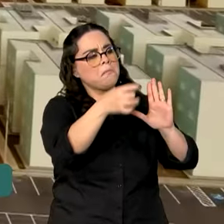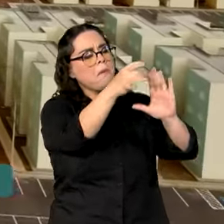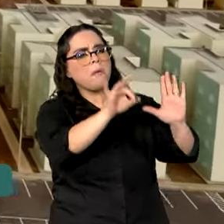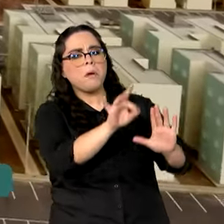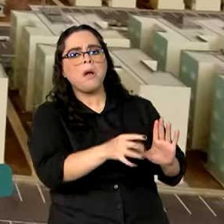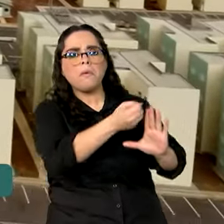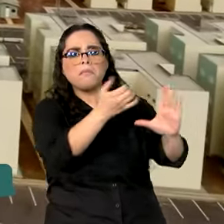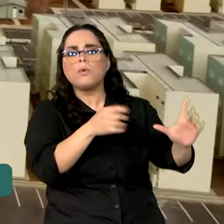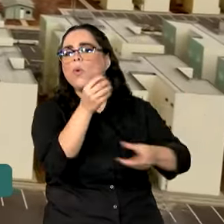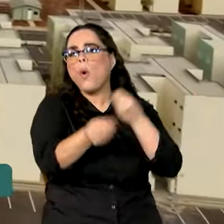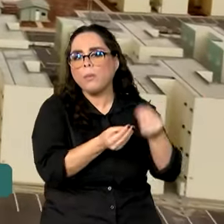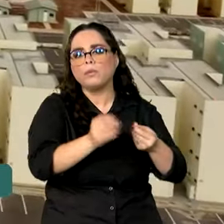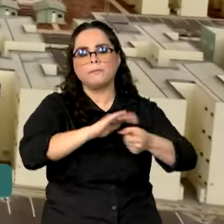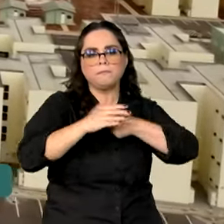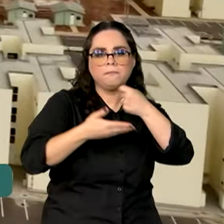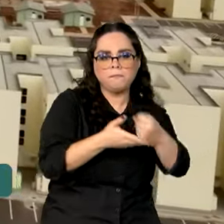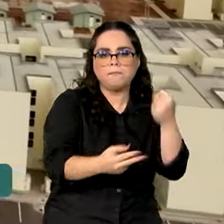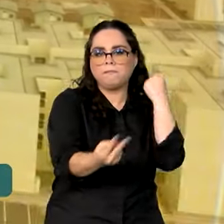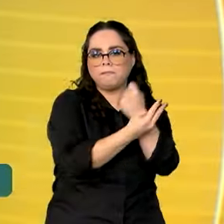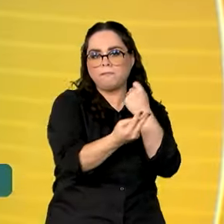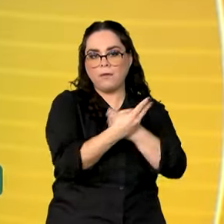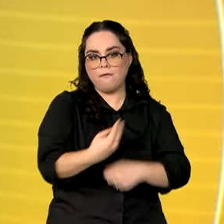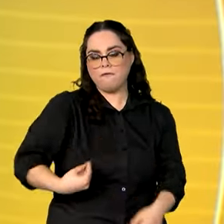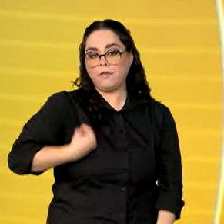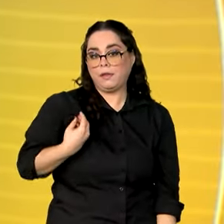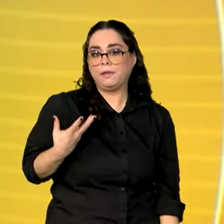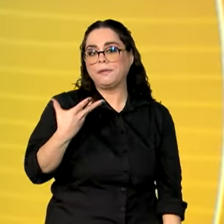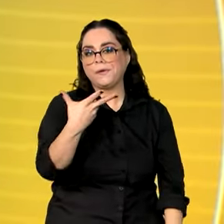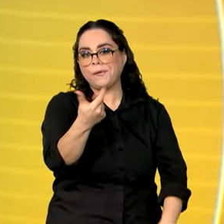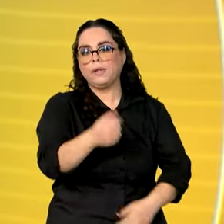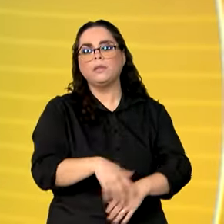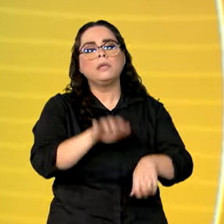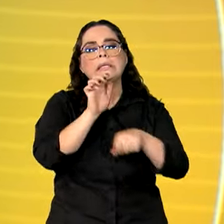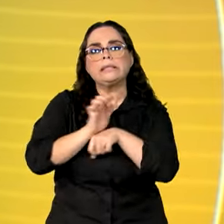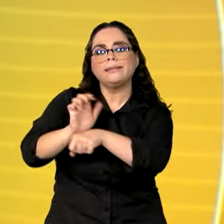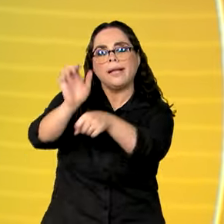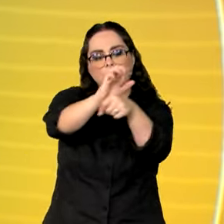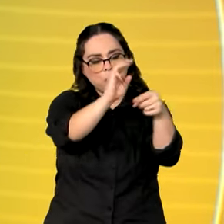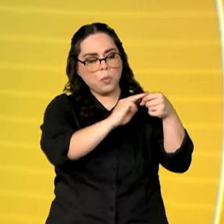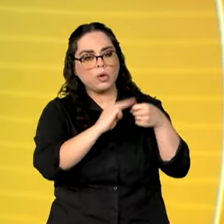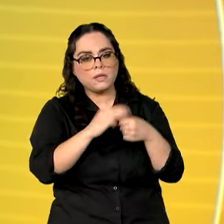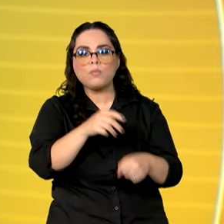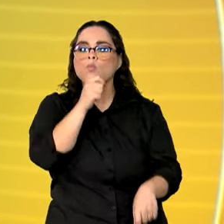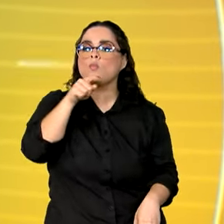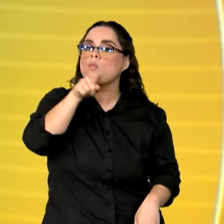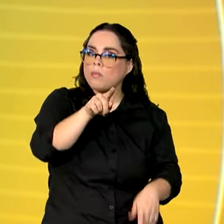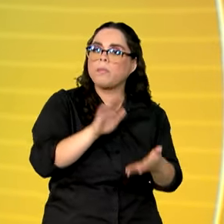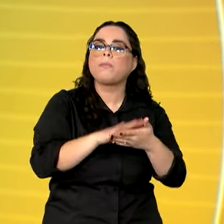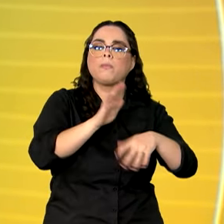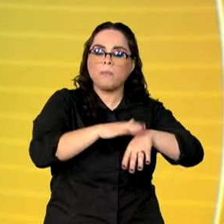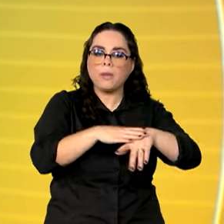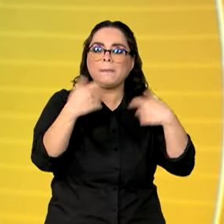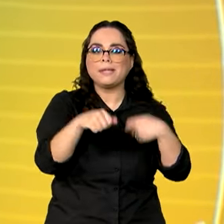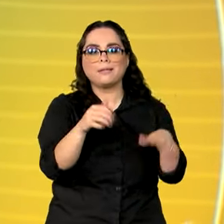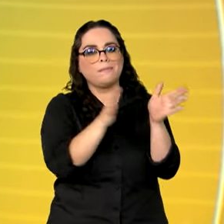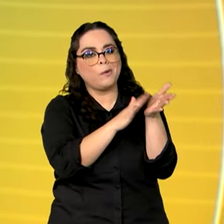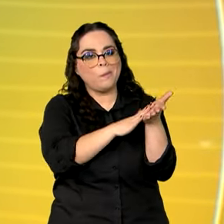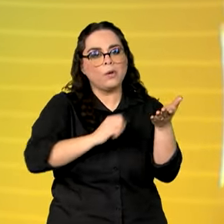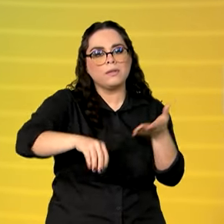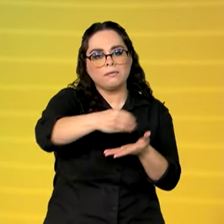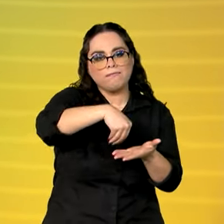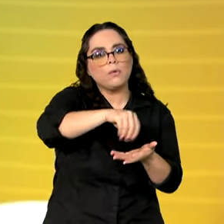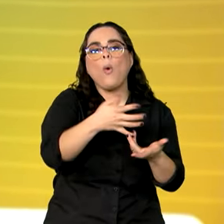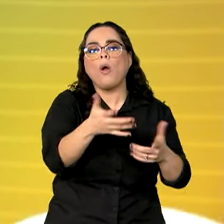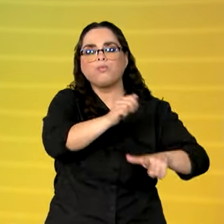sustentabilidade, segurança e qualidade de vida. Os estados e municípios devem formalizar as propostas na plataforma